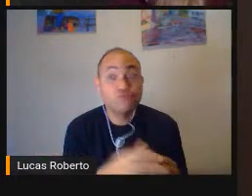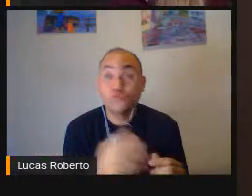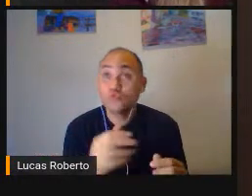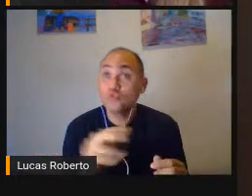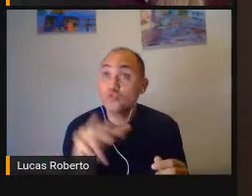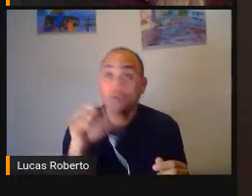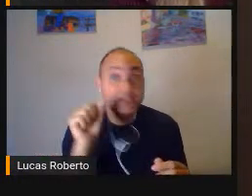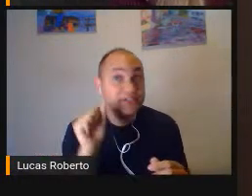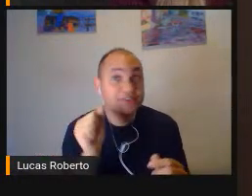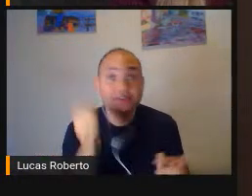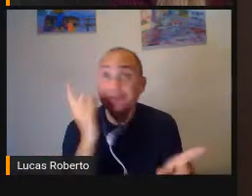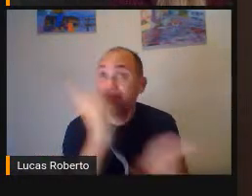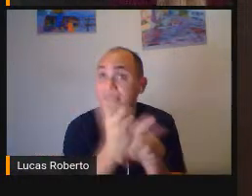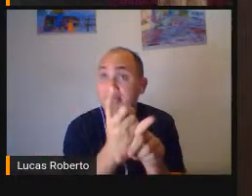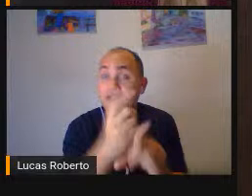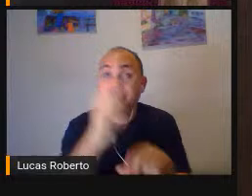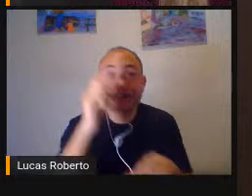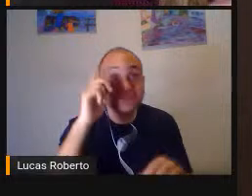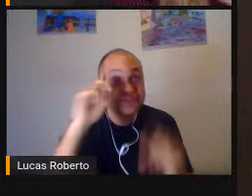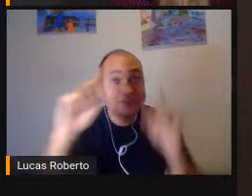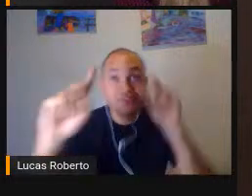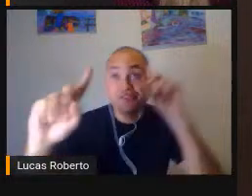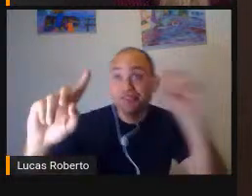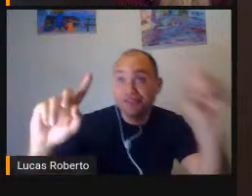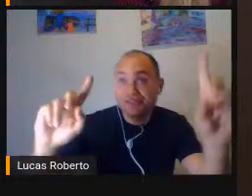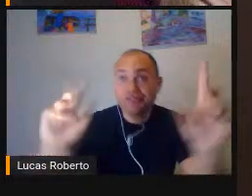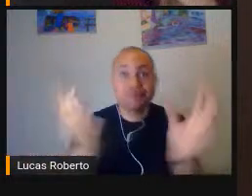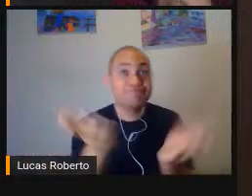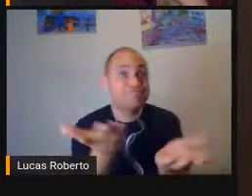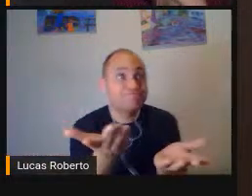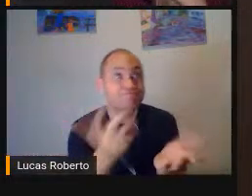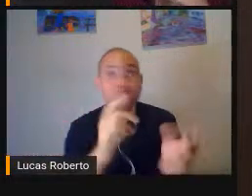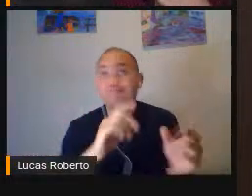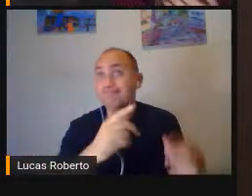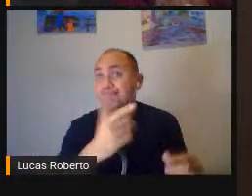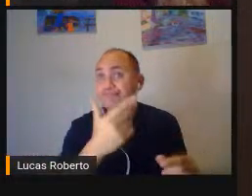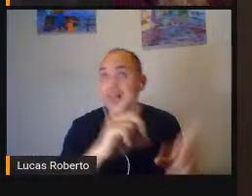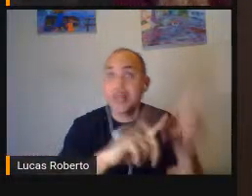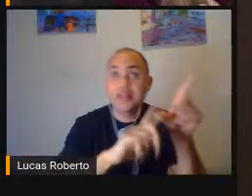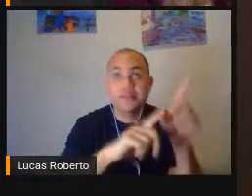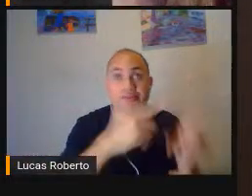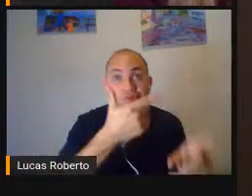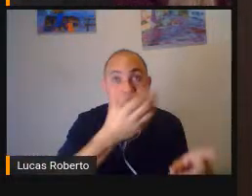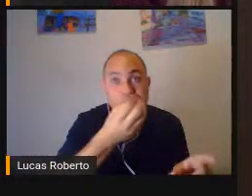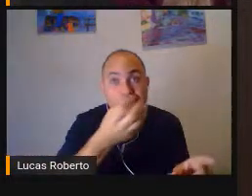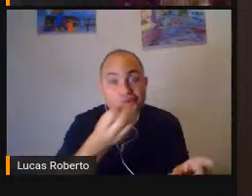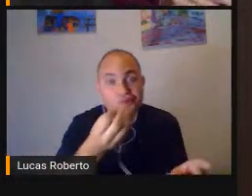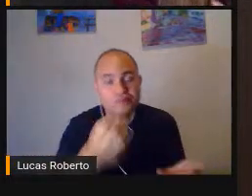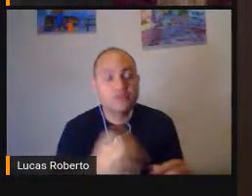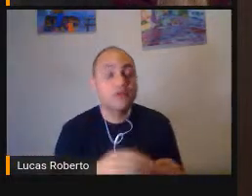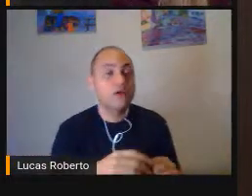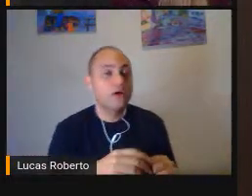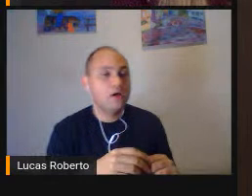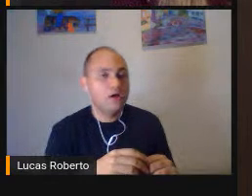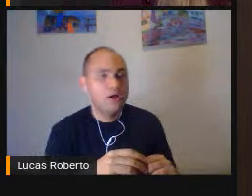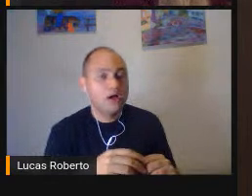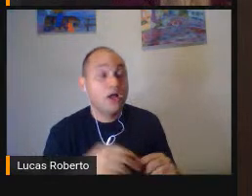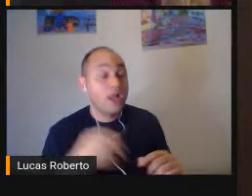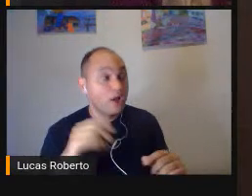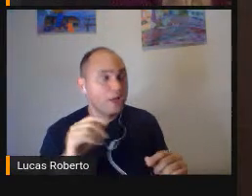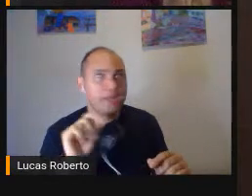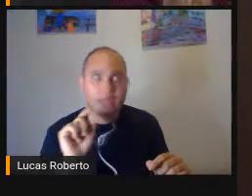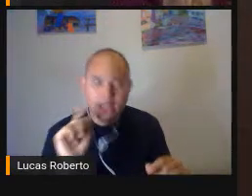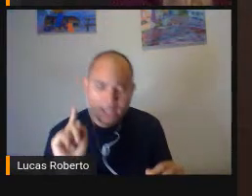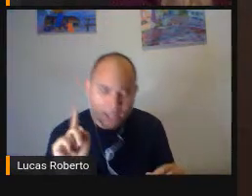No seu dia a dia Então esse resíduo visual Que ele tem Serve o que? Para sua orientação Em mobilidade Para atravessar uma rua